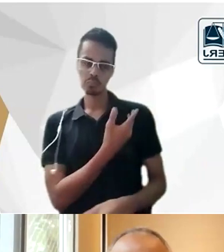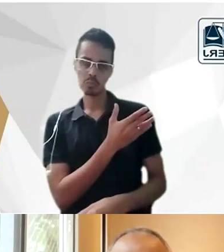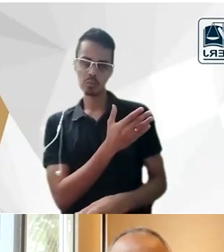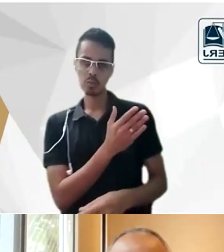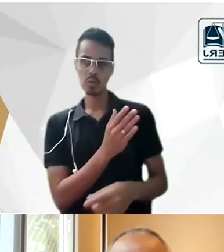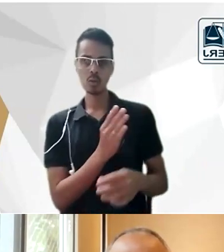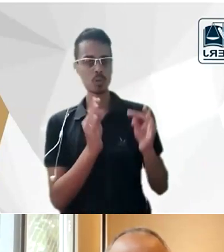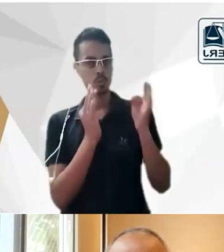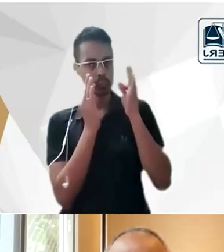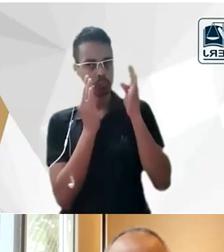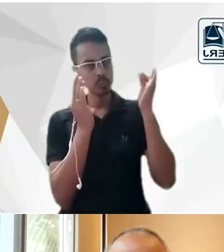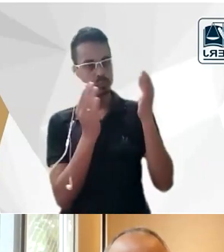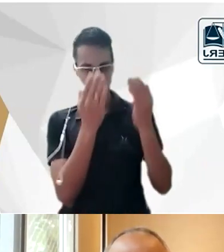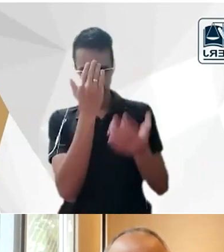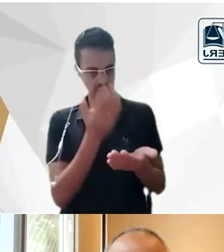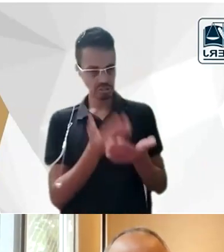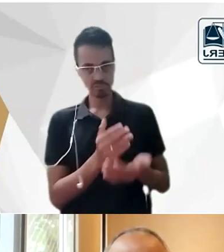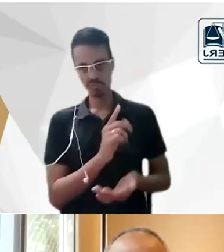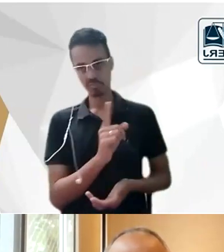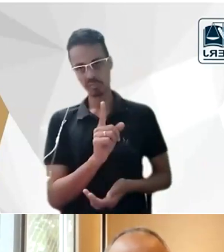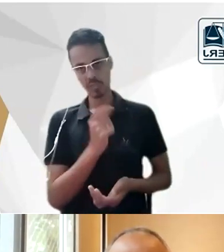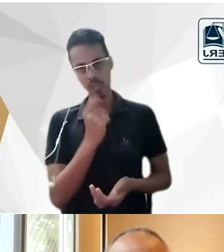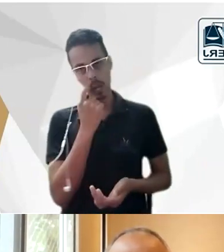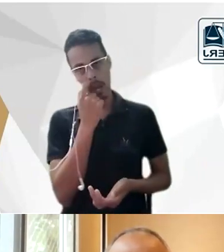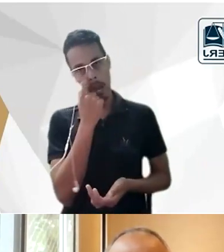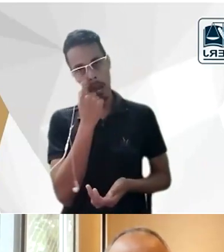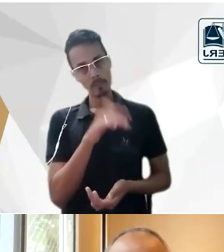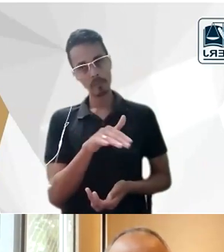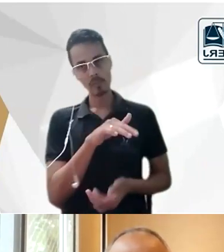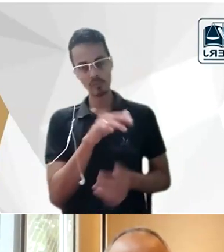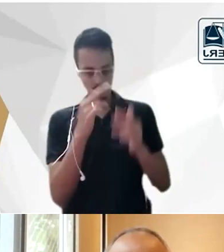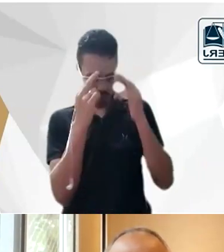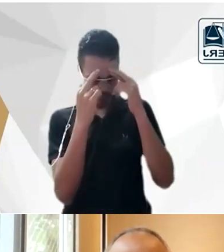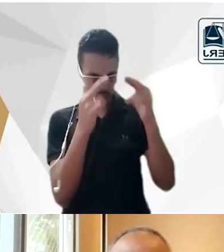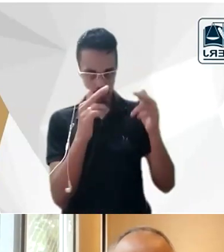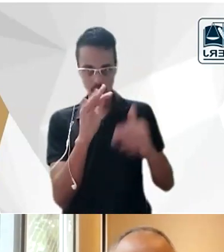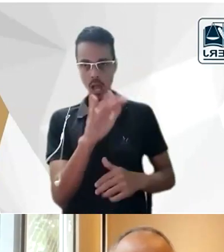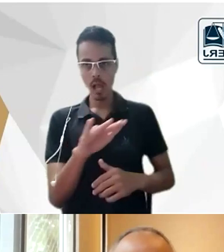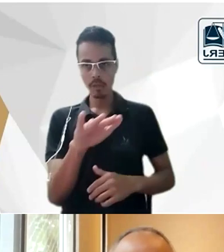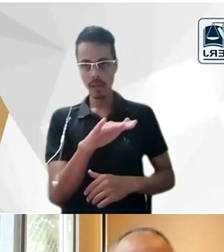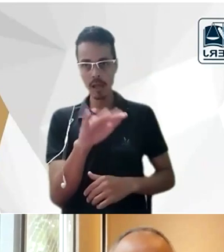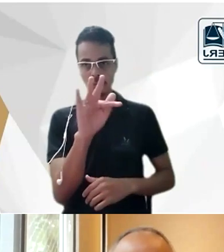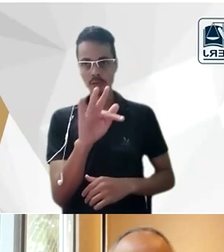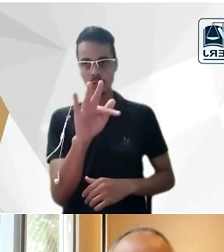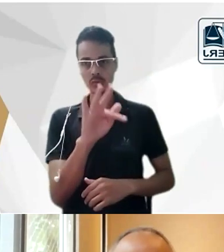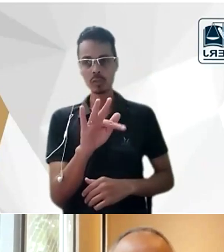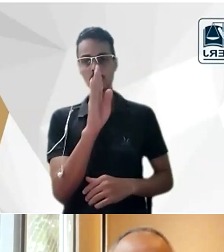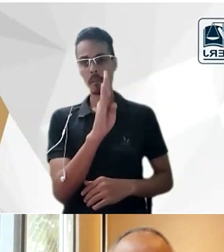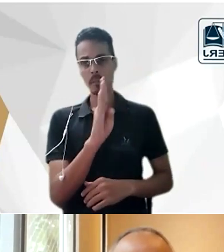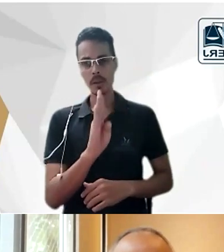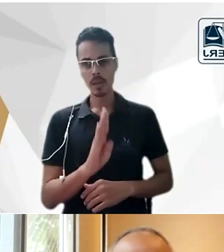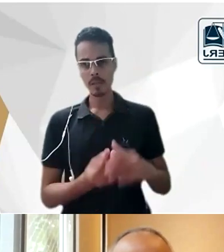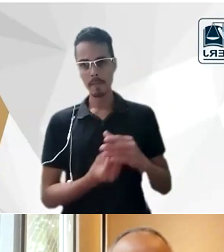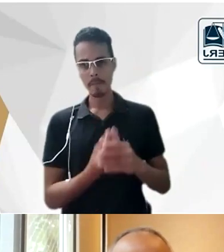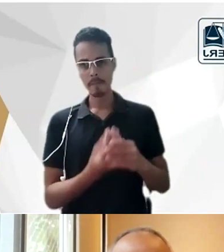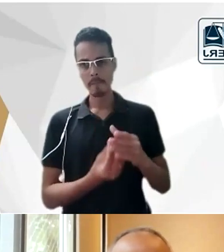Brasil acredito que não acredito que no plano acadêmico há um respeito muito grande e o Brasil sempre produziu desde a época